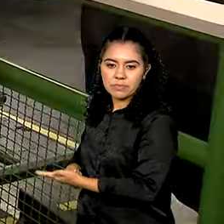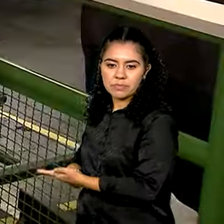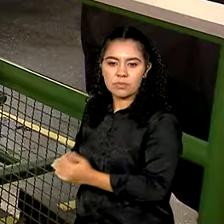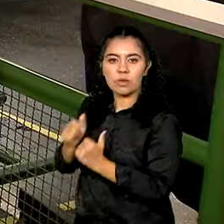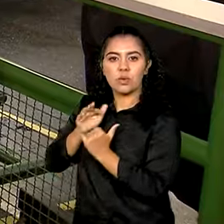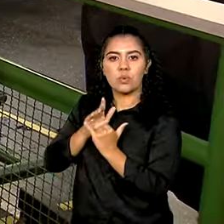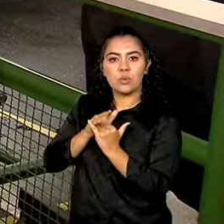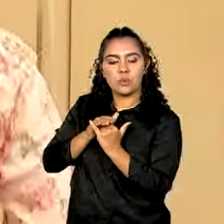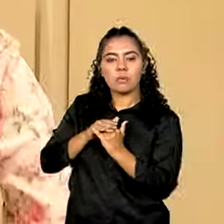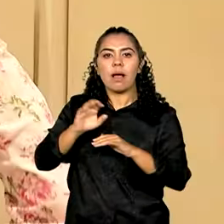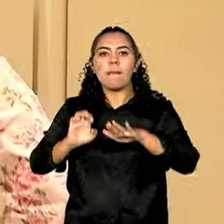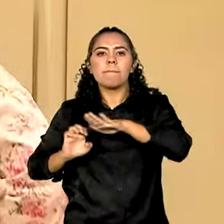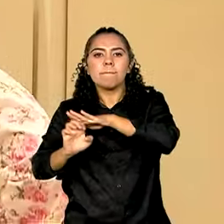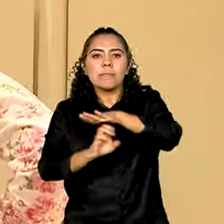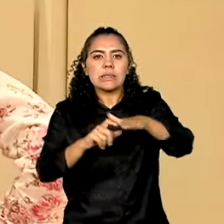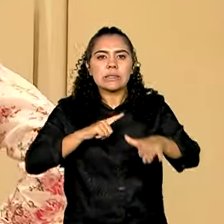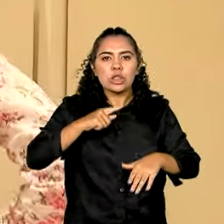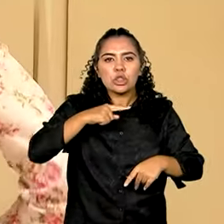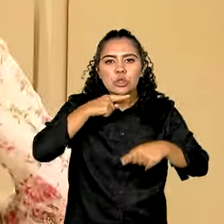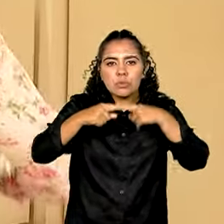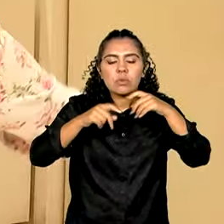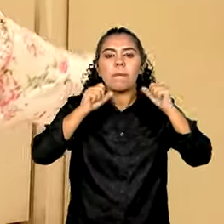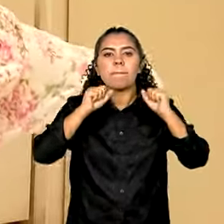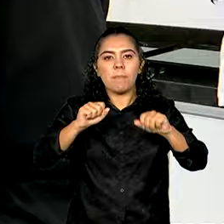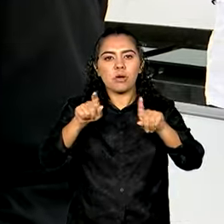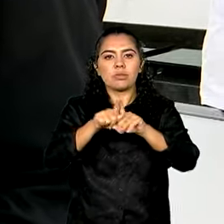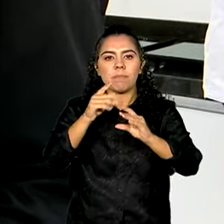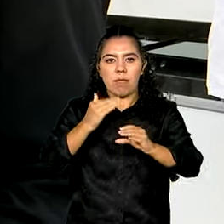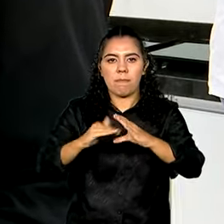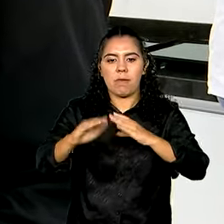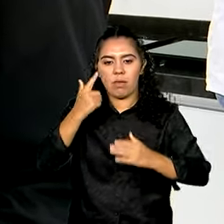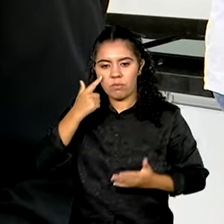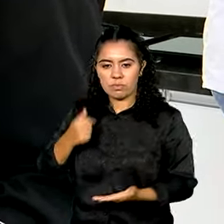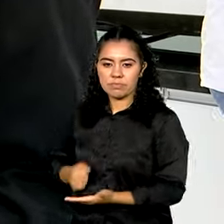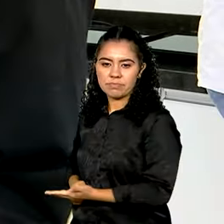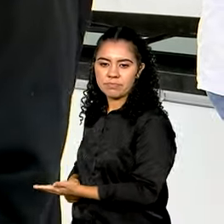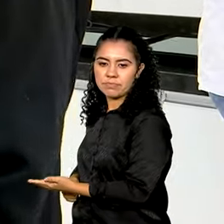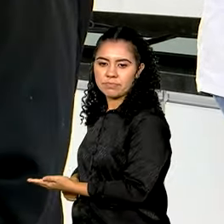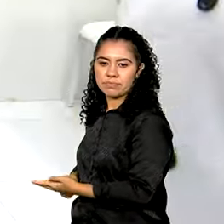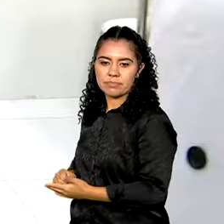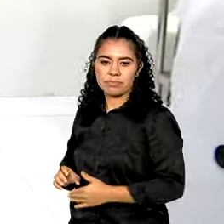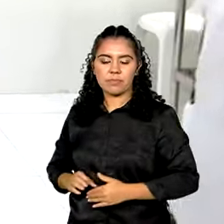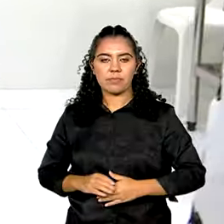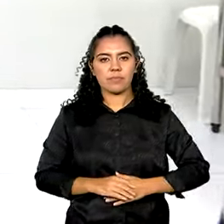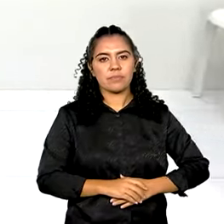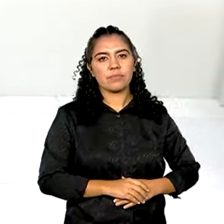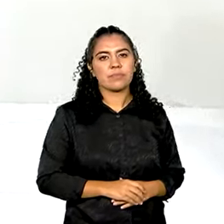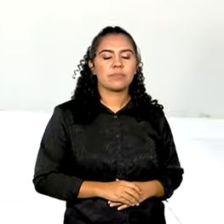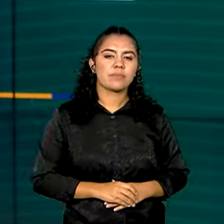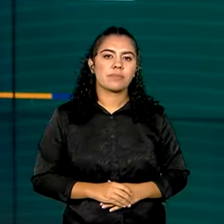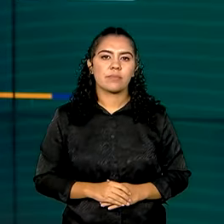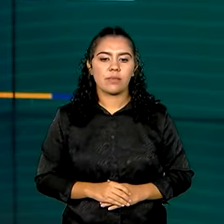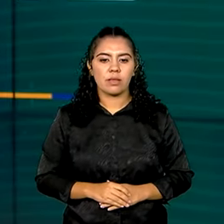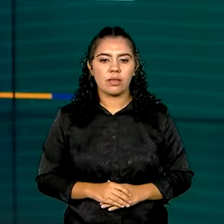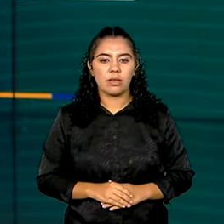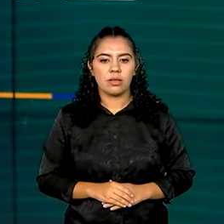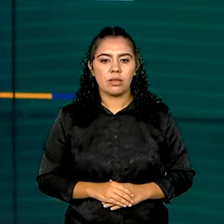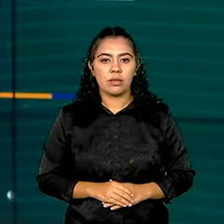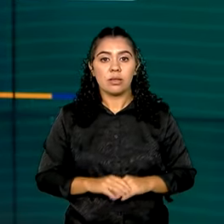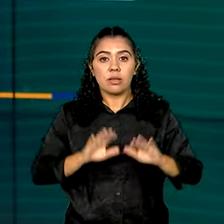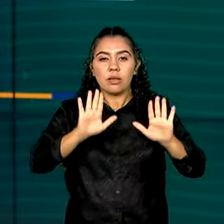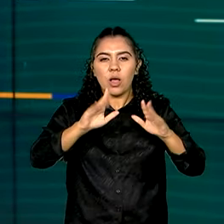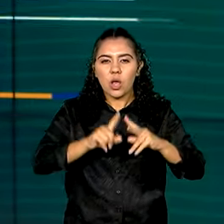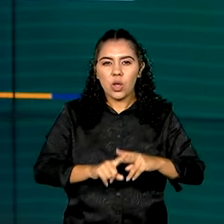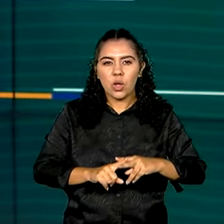também podem tirar dúvidas pelo e-mail igualdadesalarial.gov.br Só uma